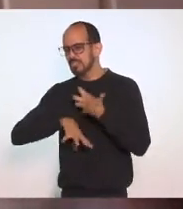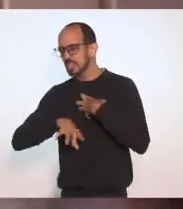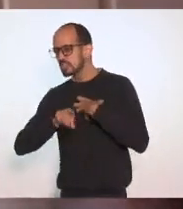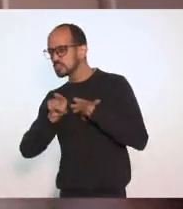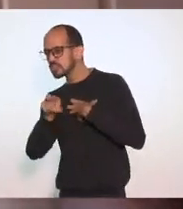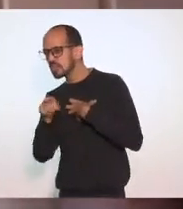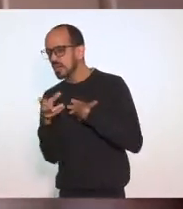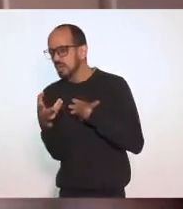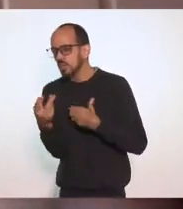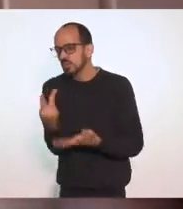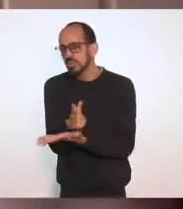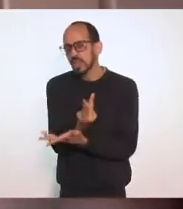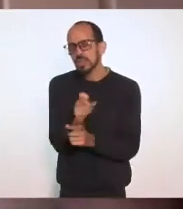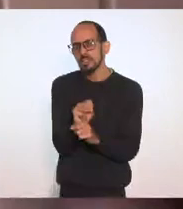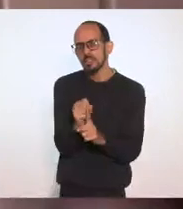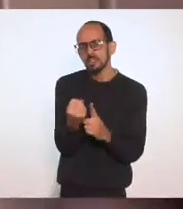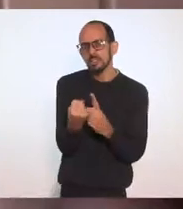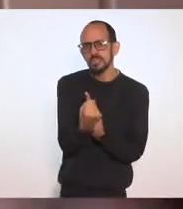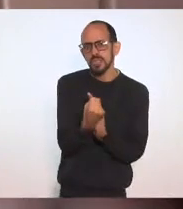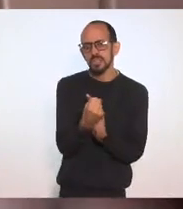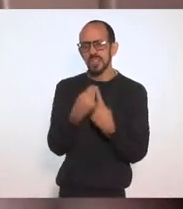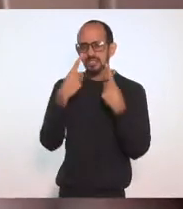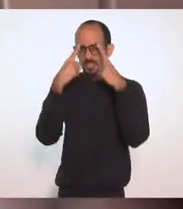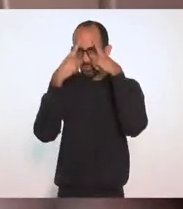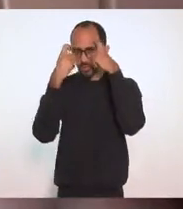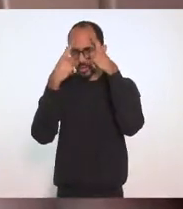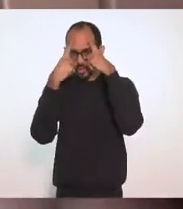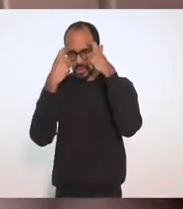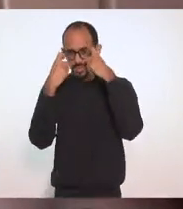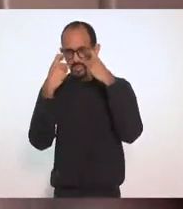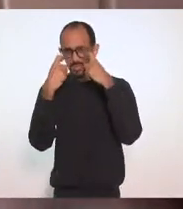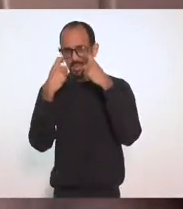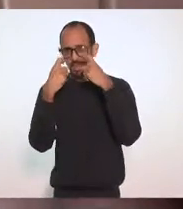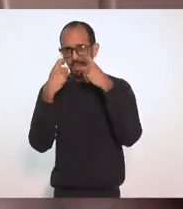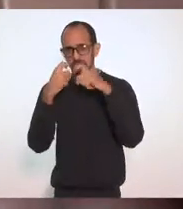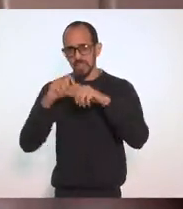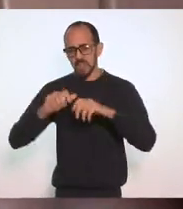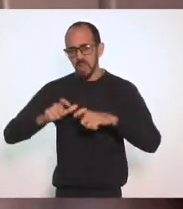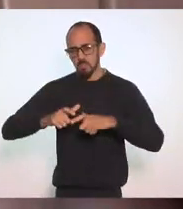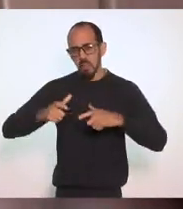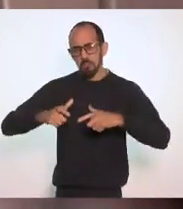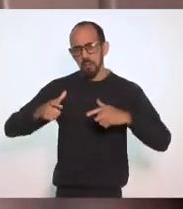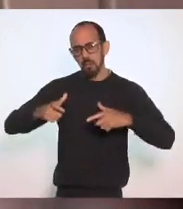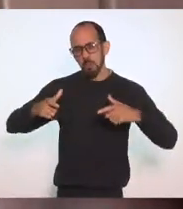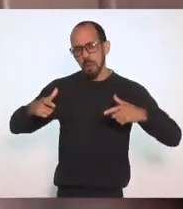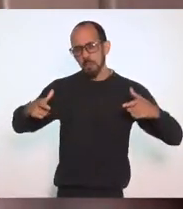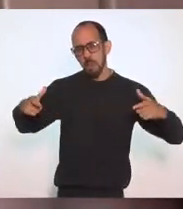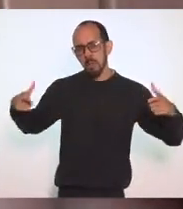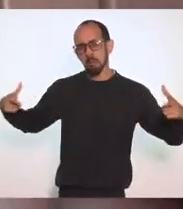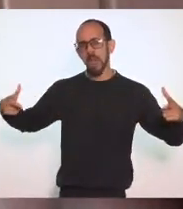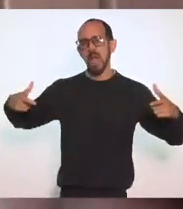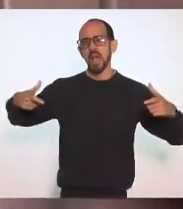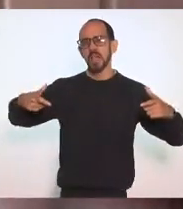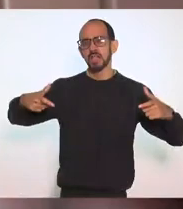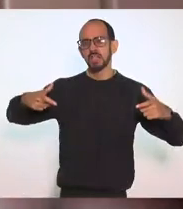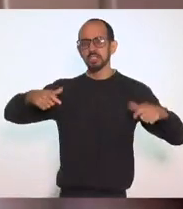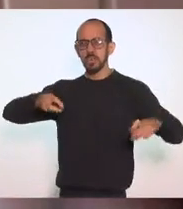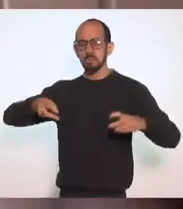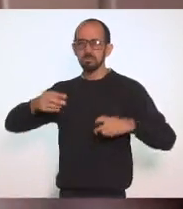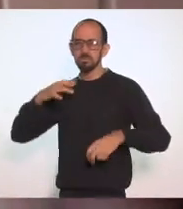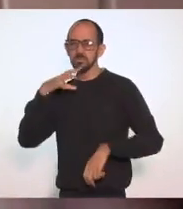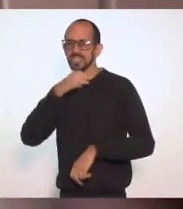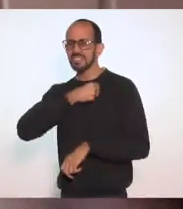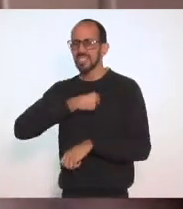acontece Em sociedade As violências Que se Avolumam Cada vez mais Tomando Proporções